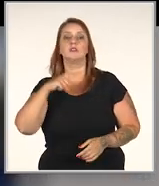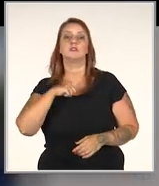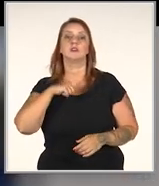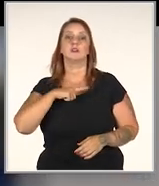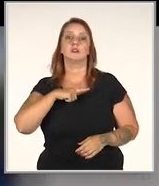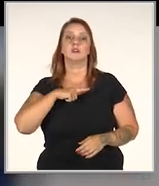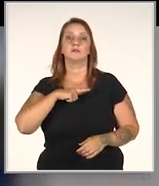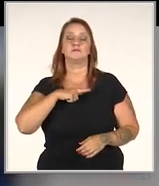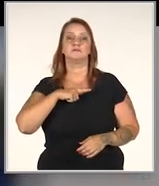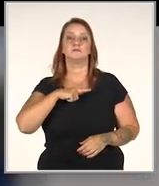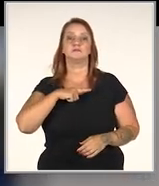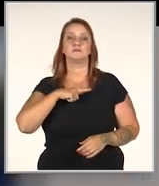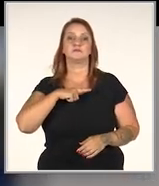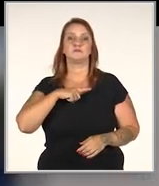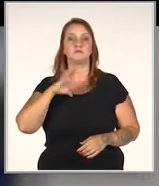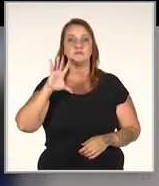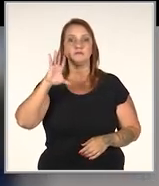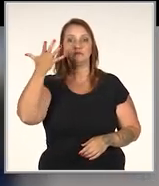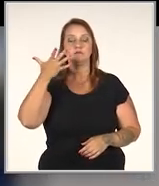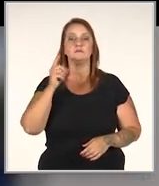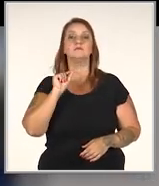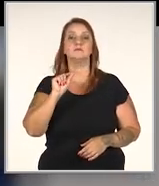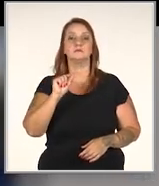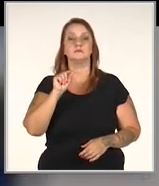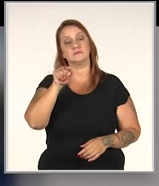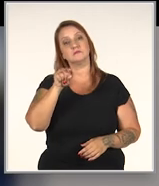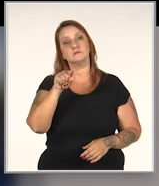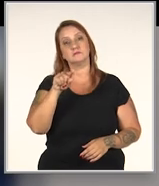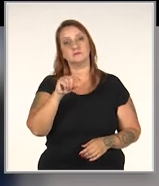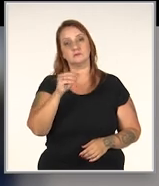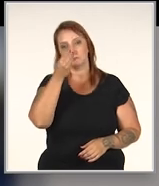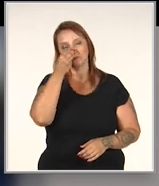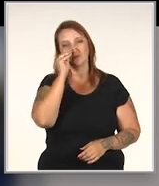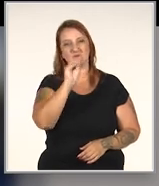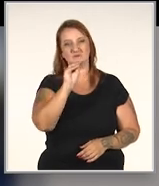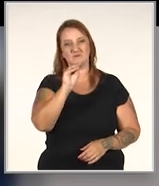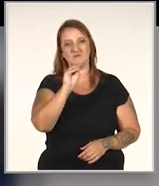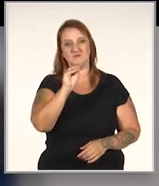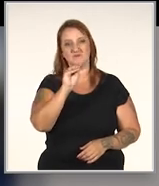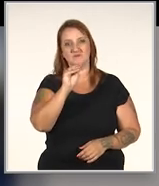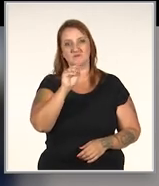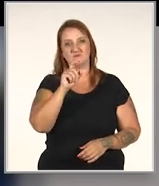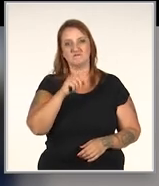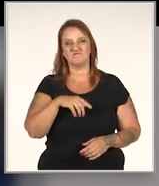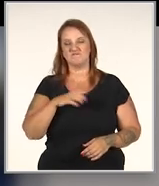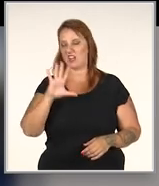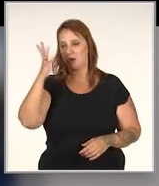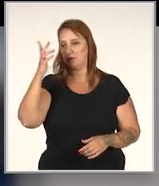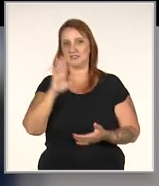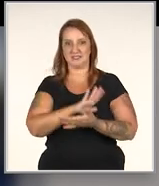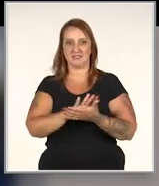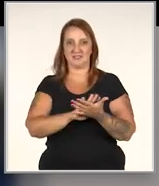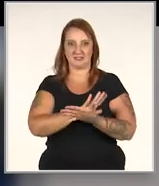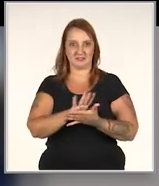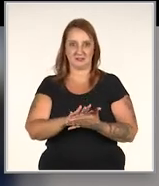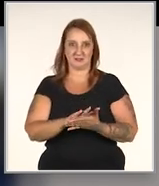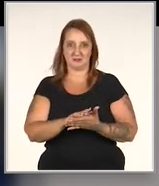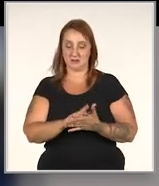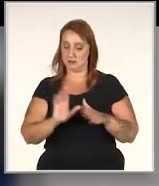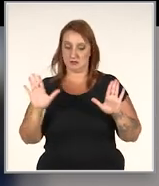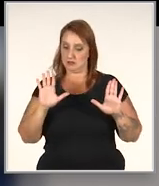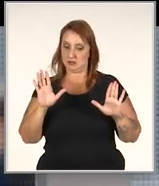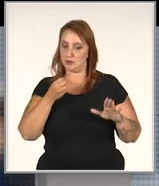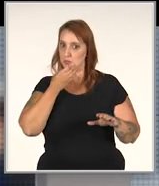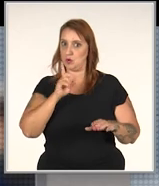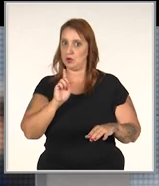por último, tem o tipo de resolução que você ignora, finge que ele não aconteceu, que não é